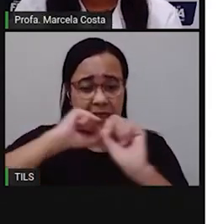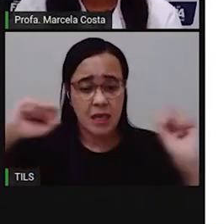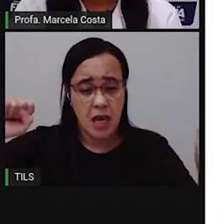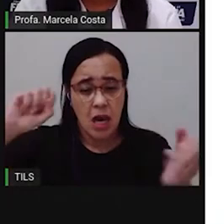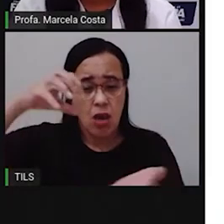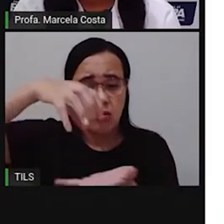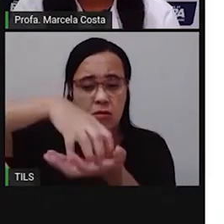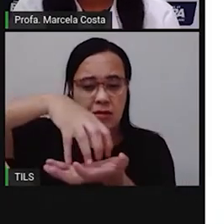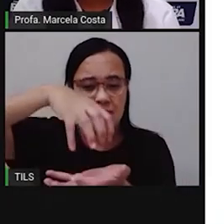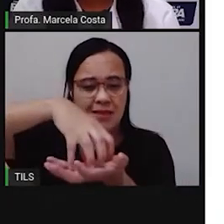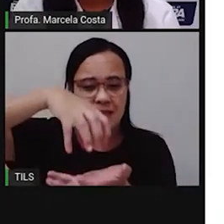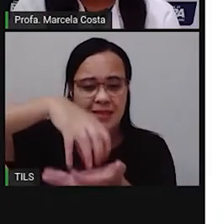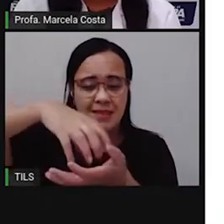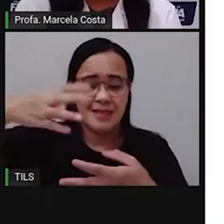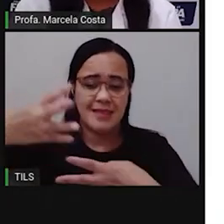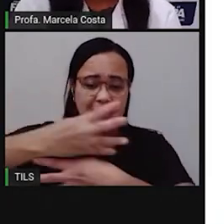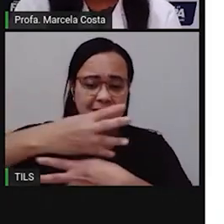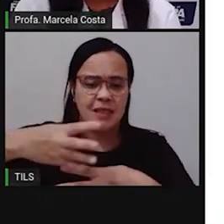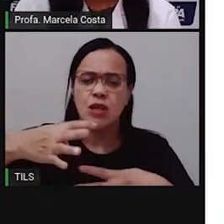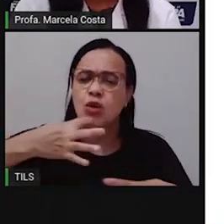Vocês conhecem esse lugar?